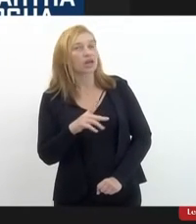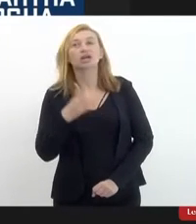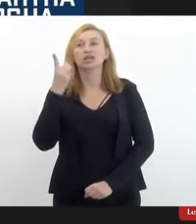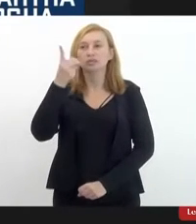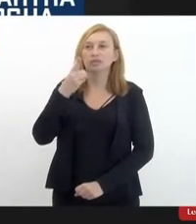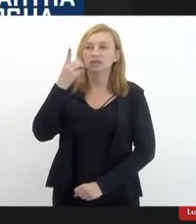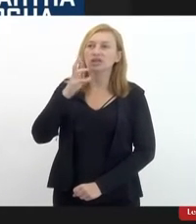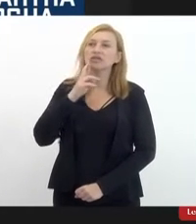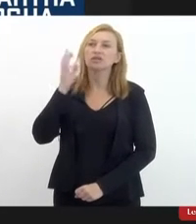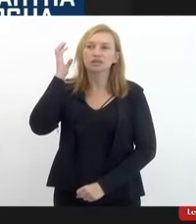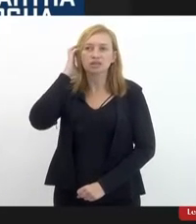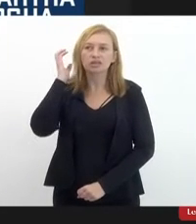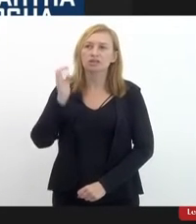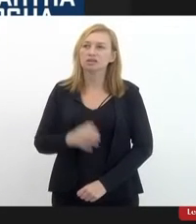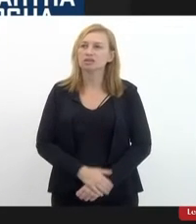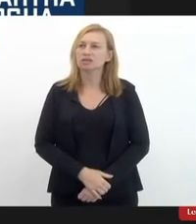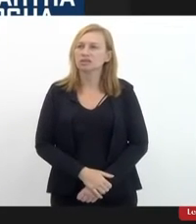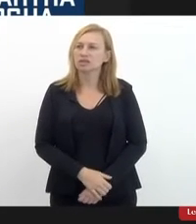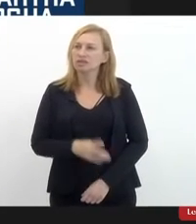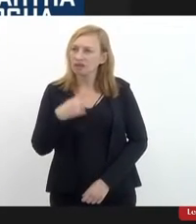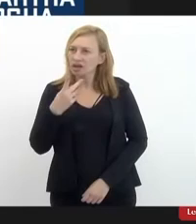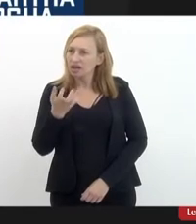Rosane, quer fazer alguma contribuição?